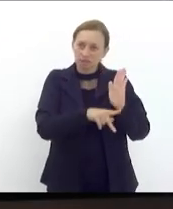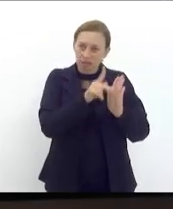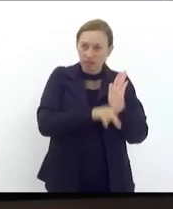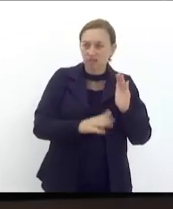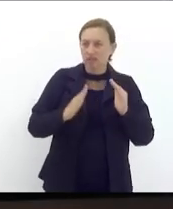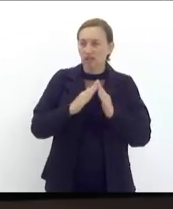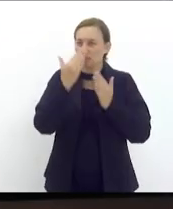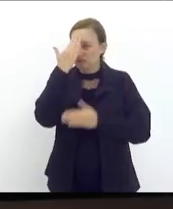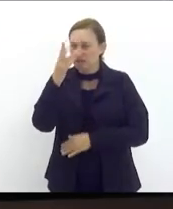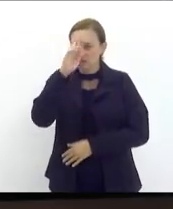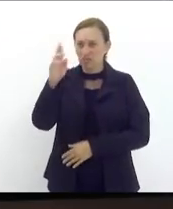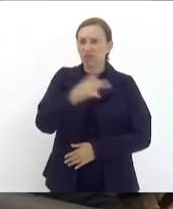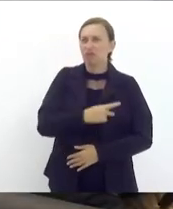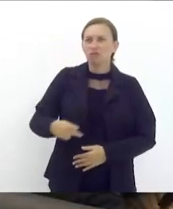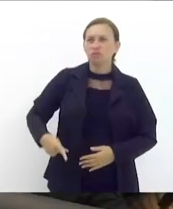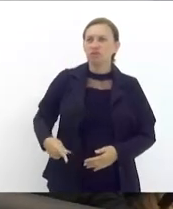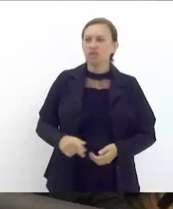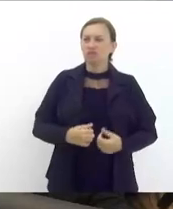Muito obrigada, presidente.